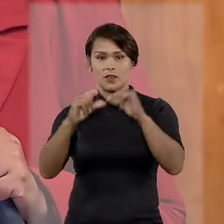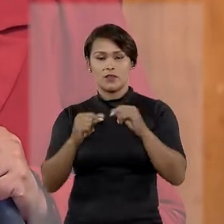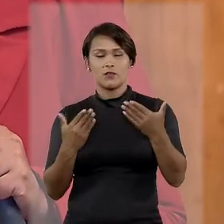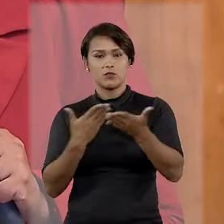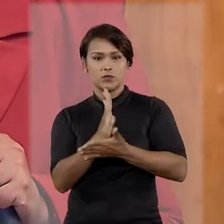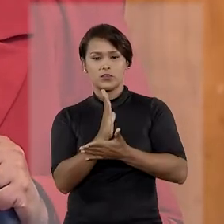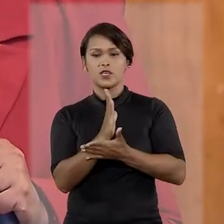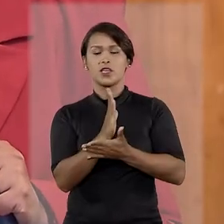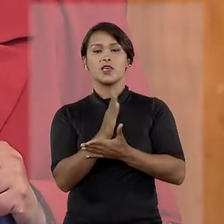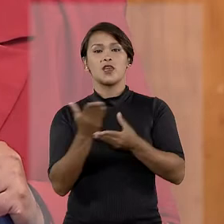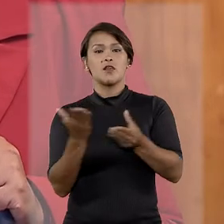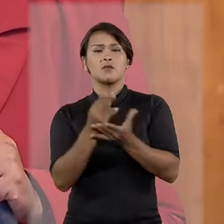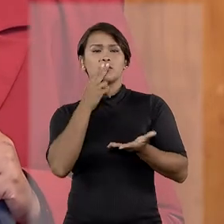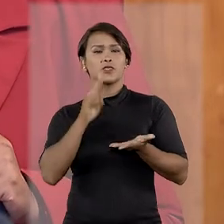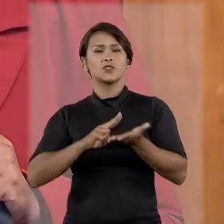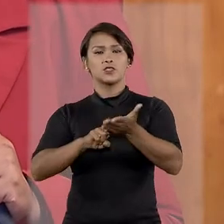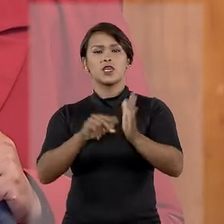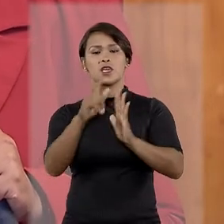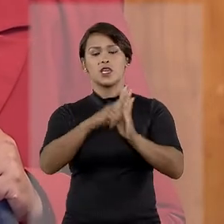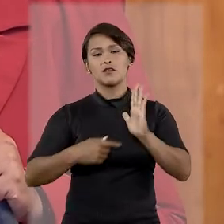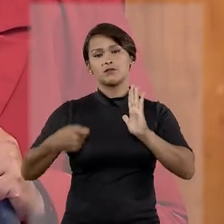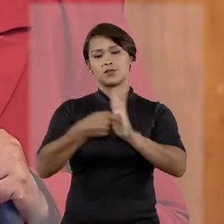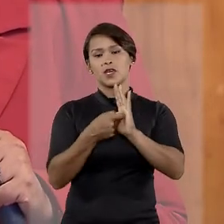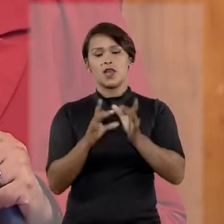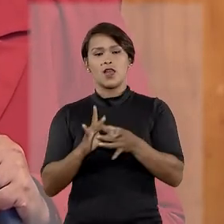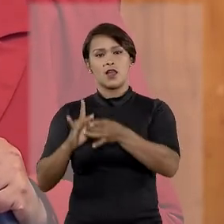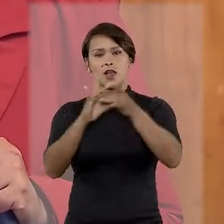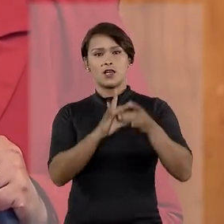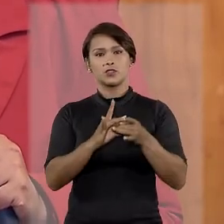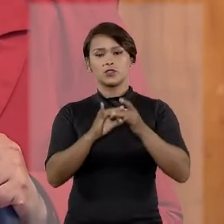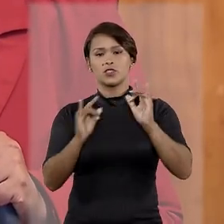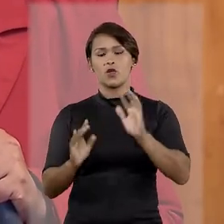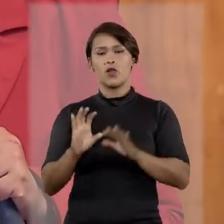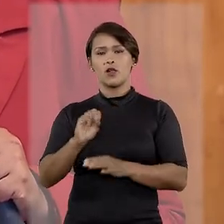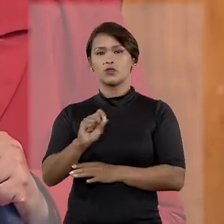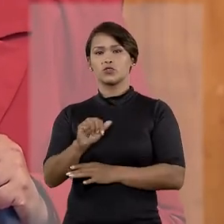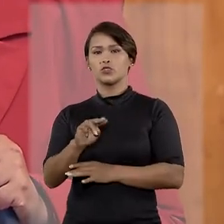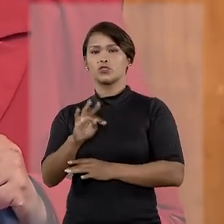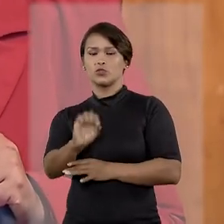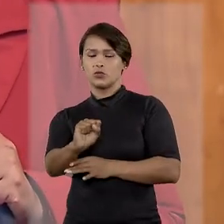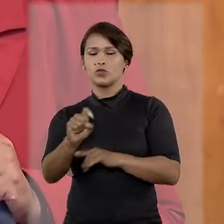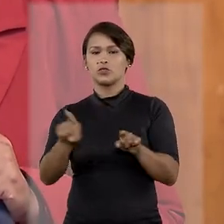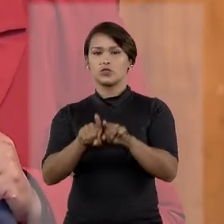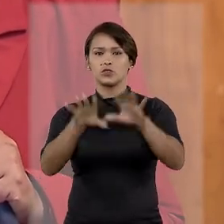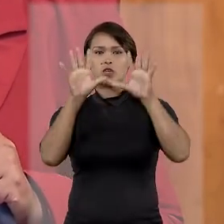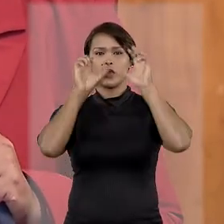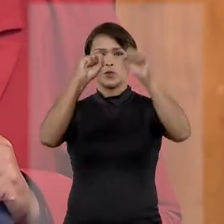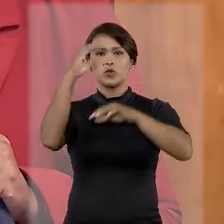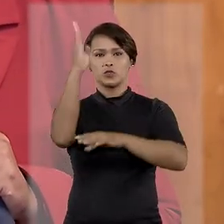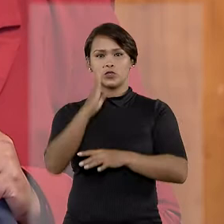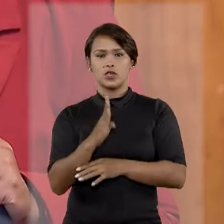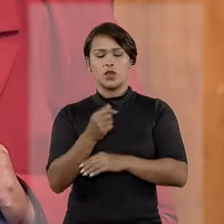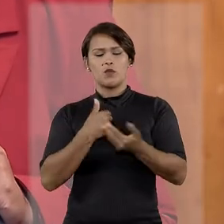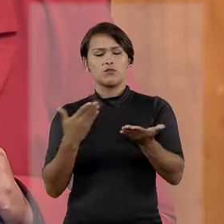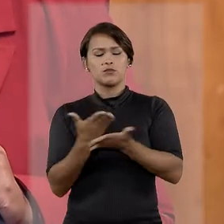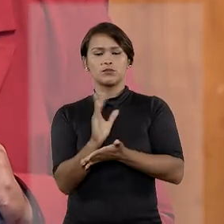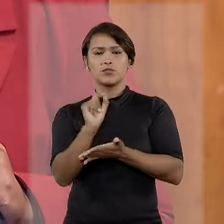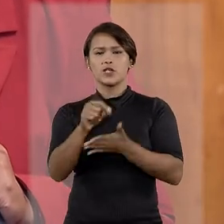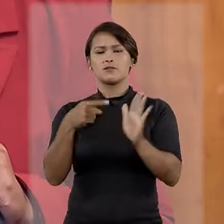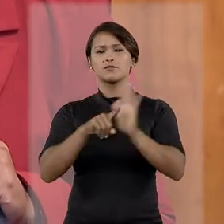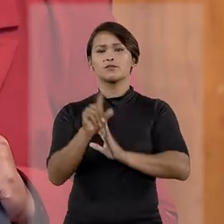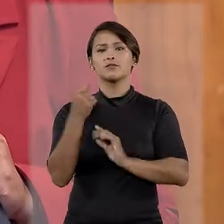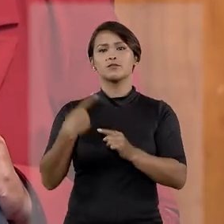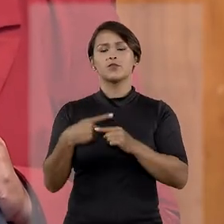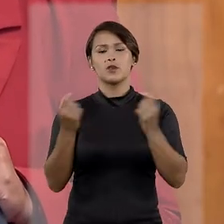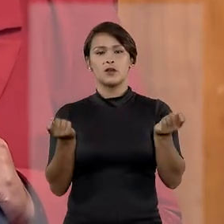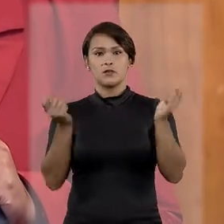proferida em mandado de segurança impetrado pela Associação Nacional dos Auditores dos Tribunais de Contas do Brasil, por meio do qual se